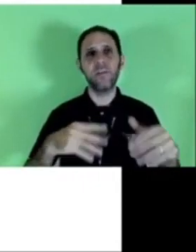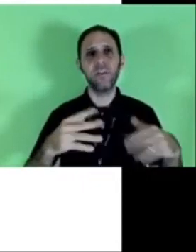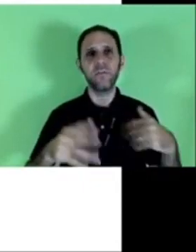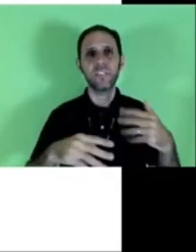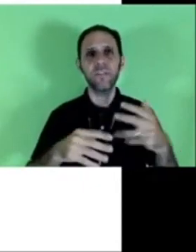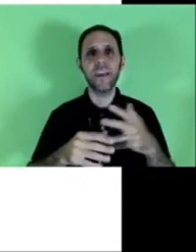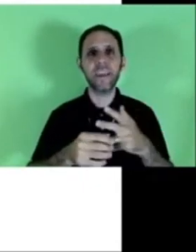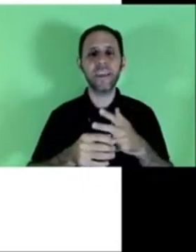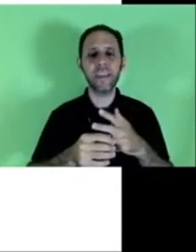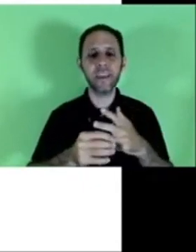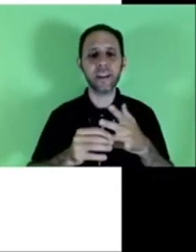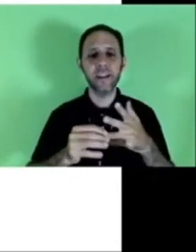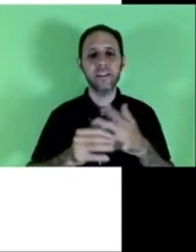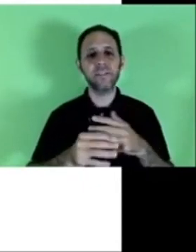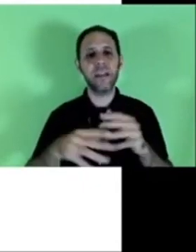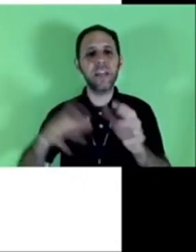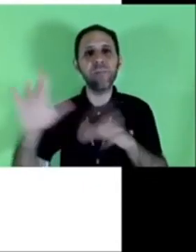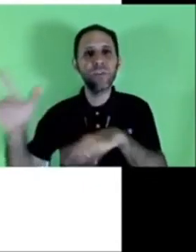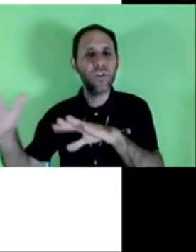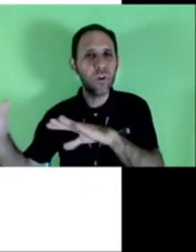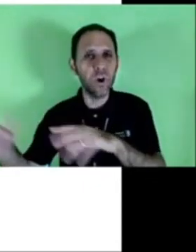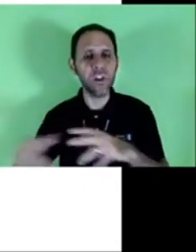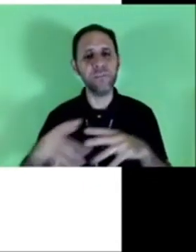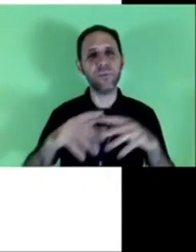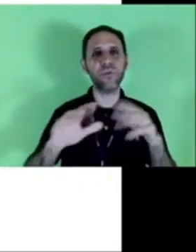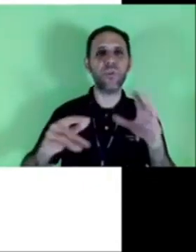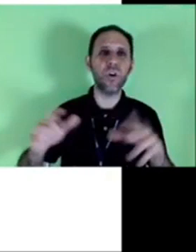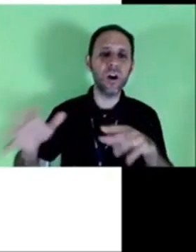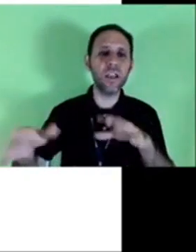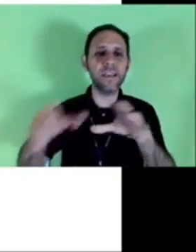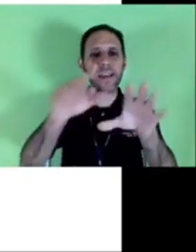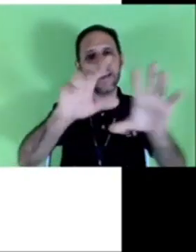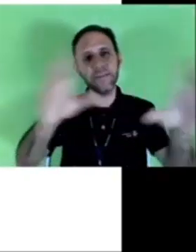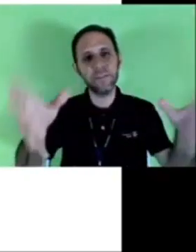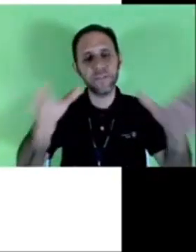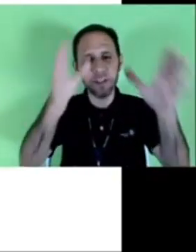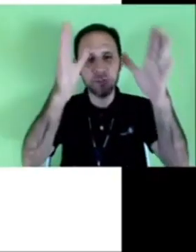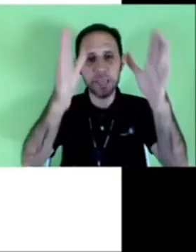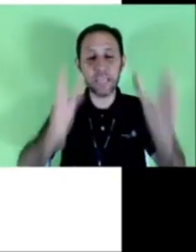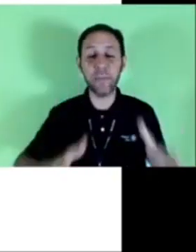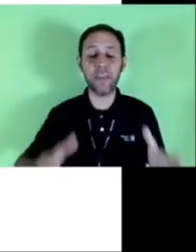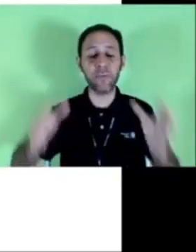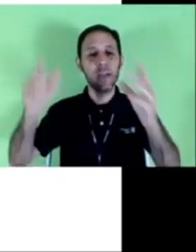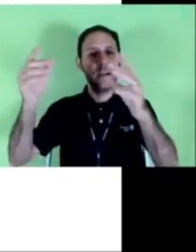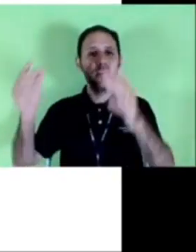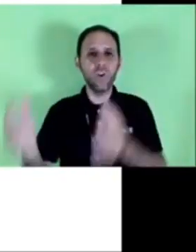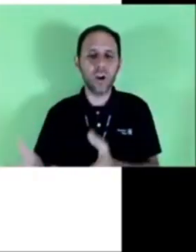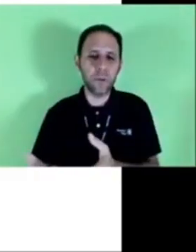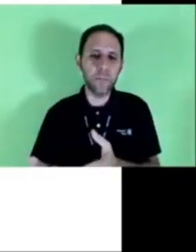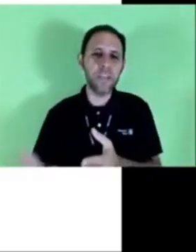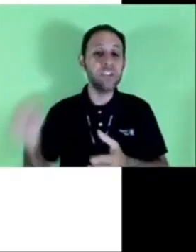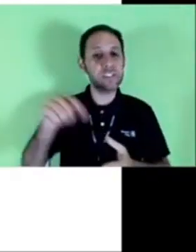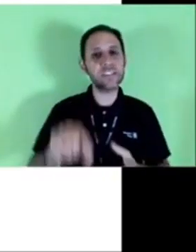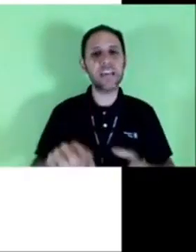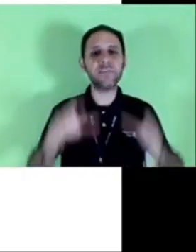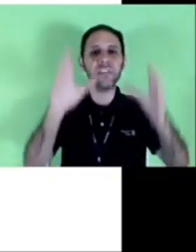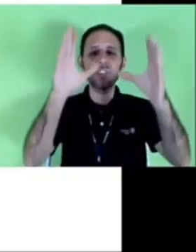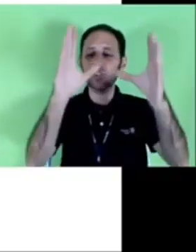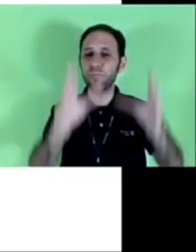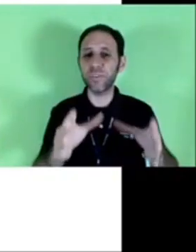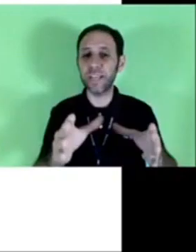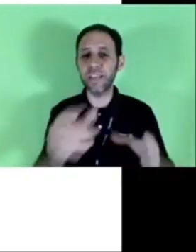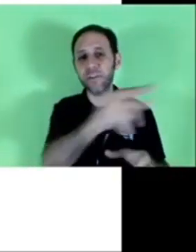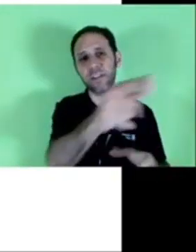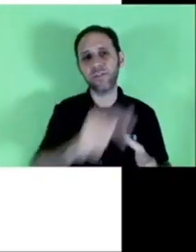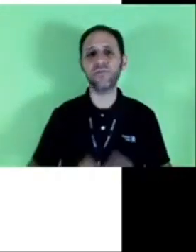ainda quando você vai requerer você vai lá no protocolo e aí faz um requerimento normalmente nesses casos